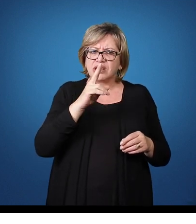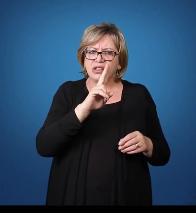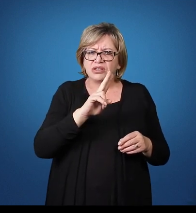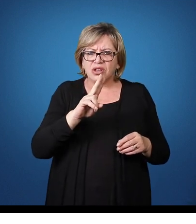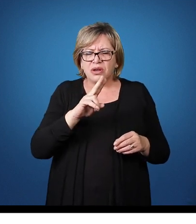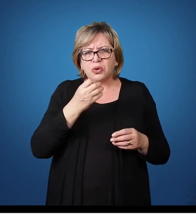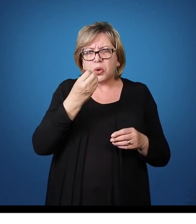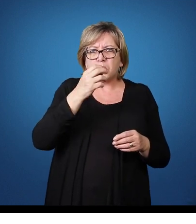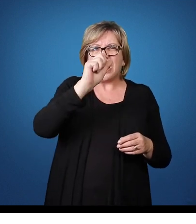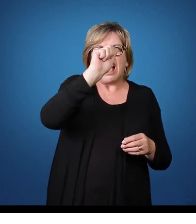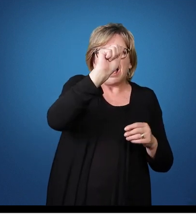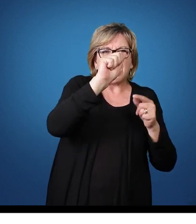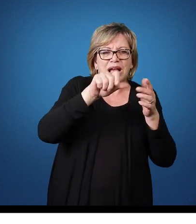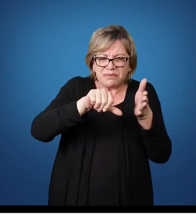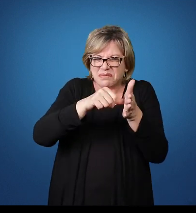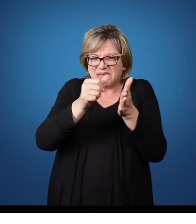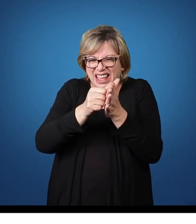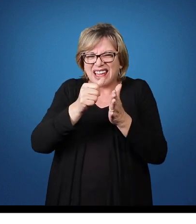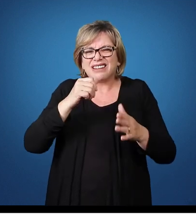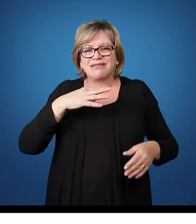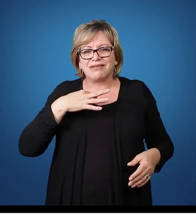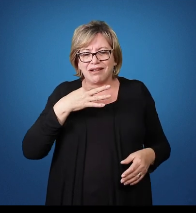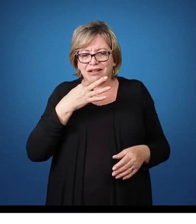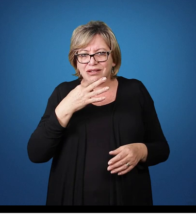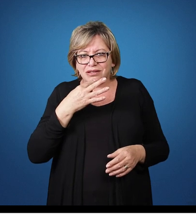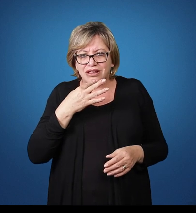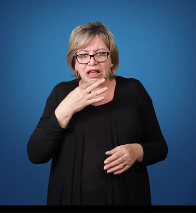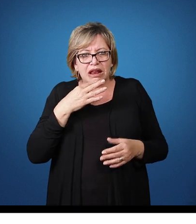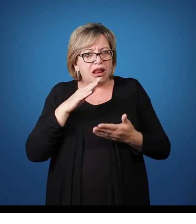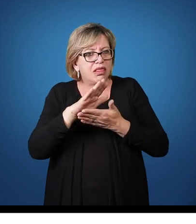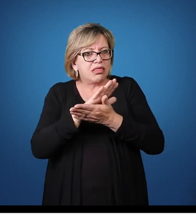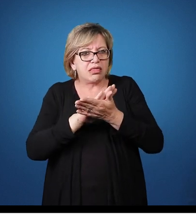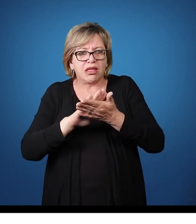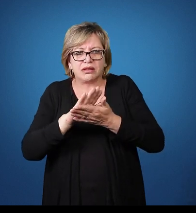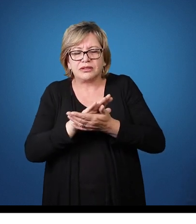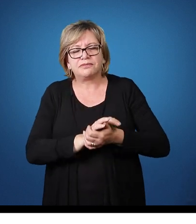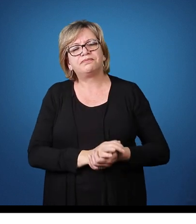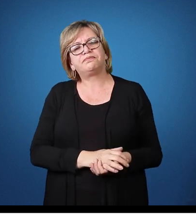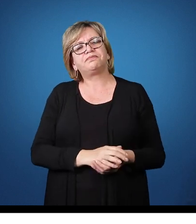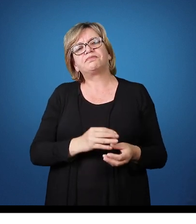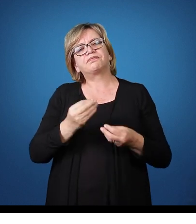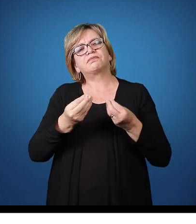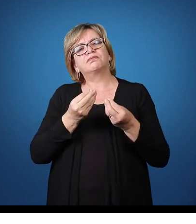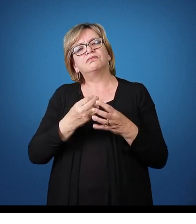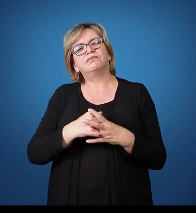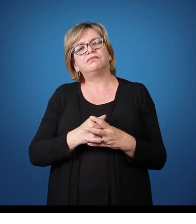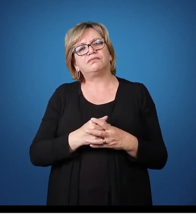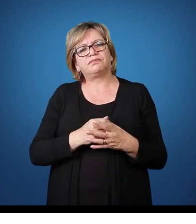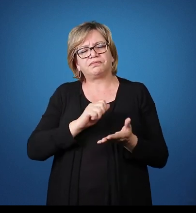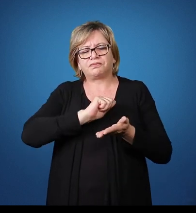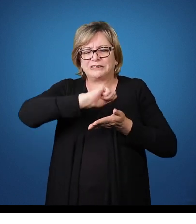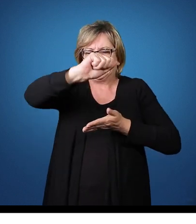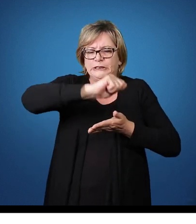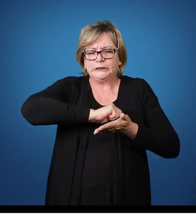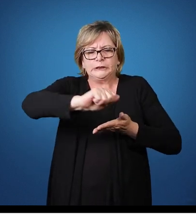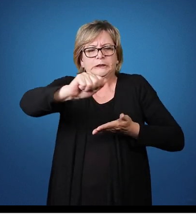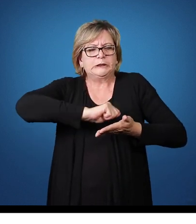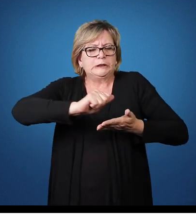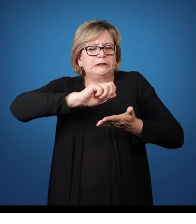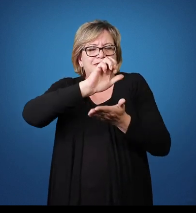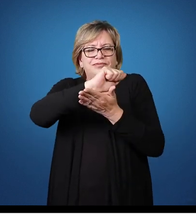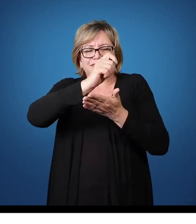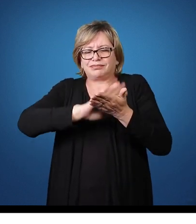A sua primeira letra do nome Escrevendo Ele não se reconhecia nem a si Ele riscava todas as